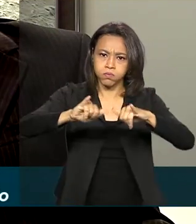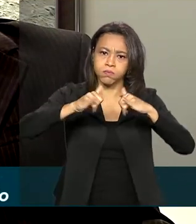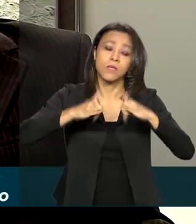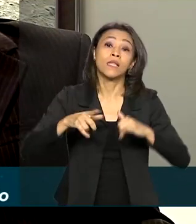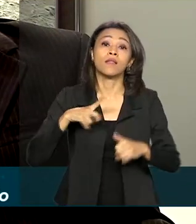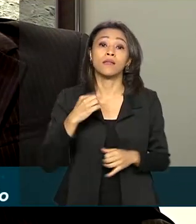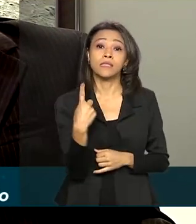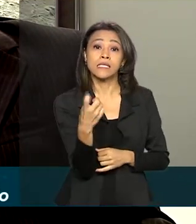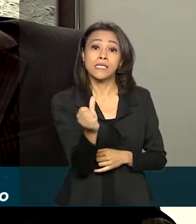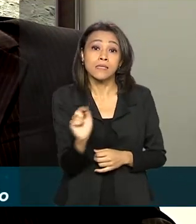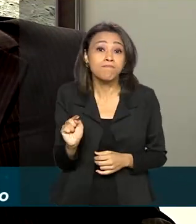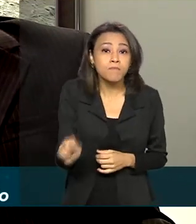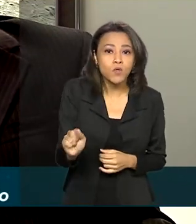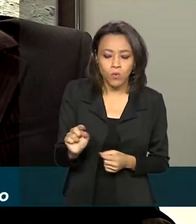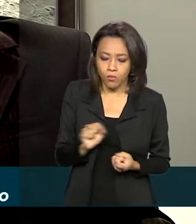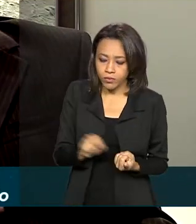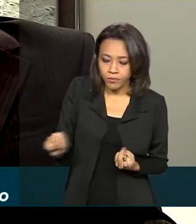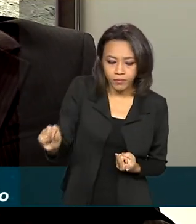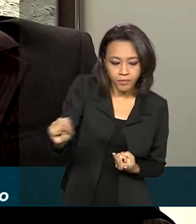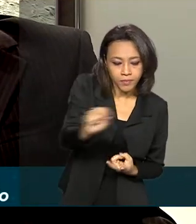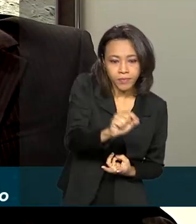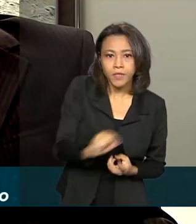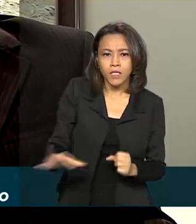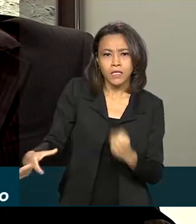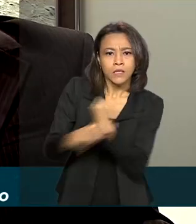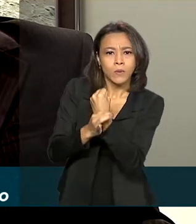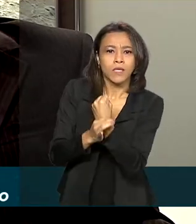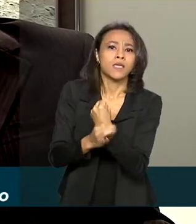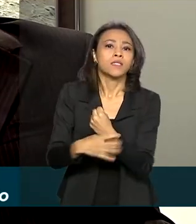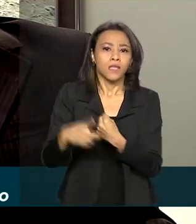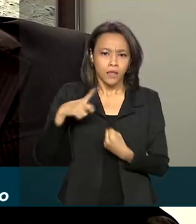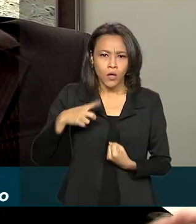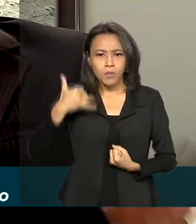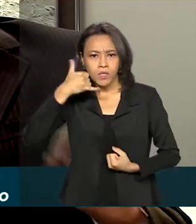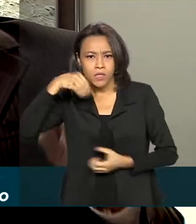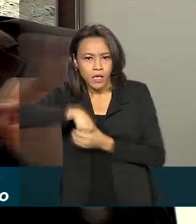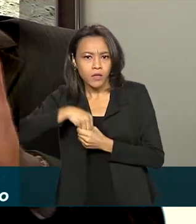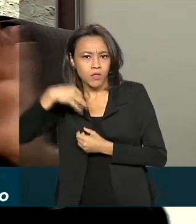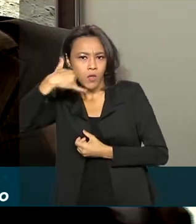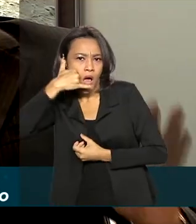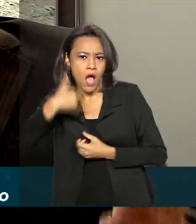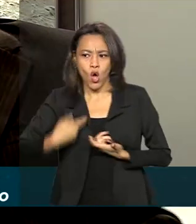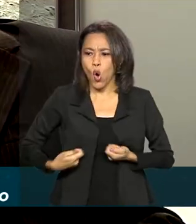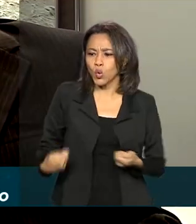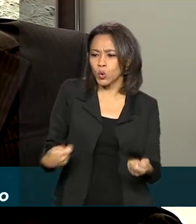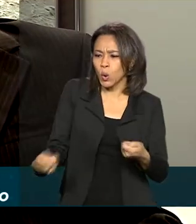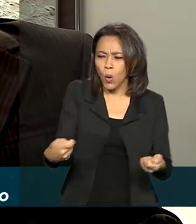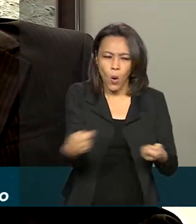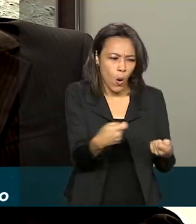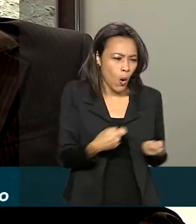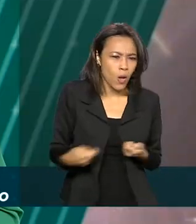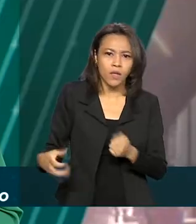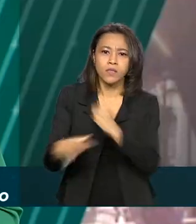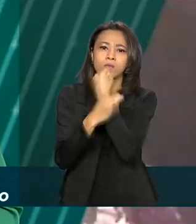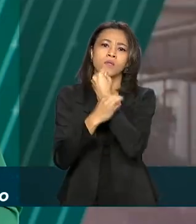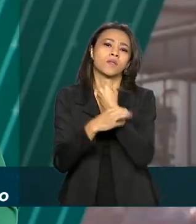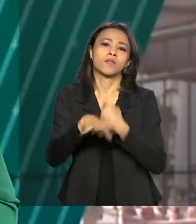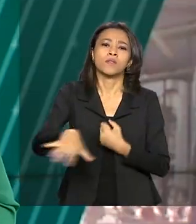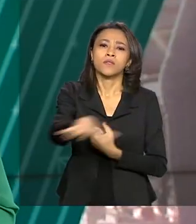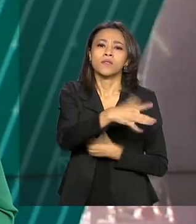controlados em termos de segurança, que eu tenho no meu celular, tenho aqui na minha mesa, onde controla todo o sistema de segurança da barragem.